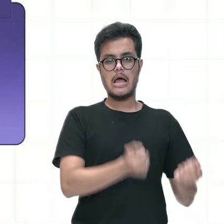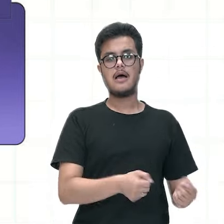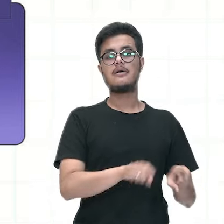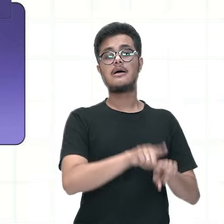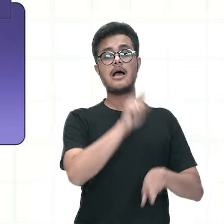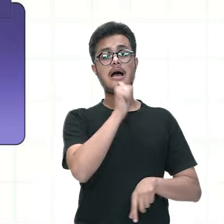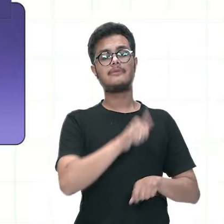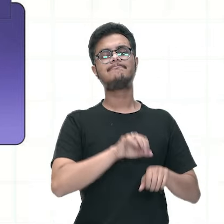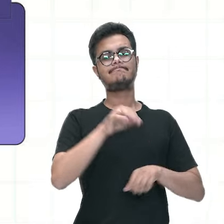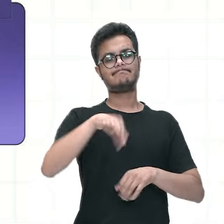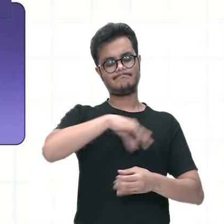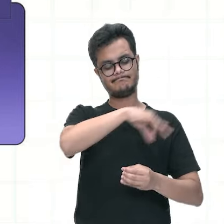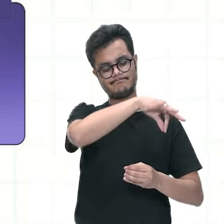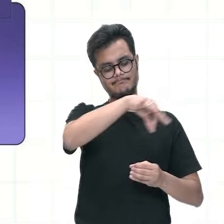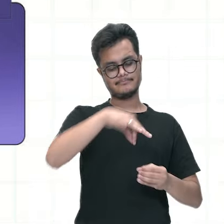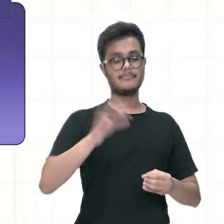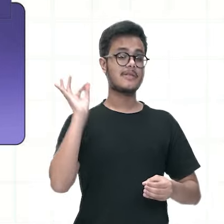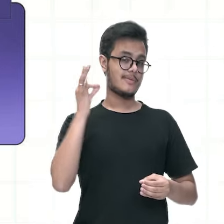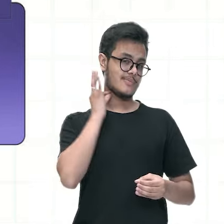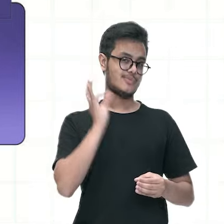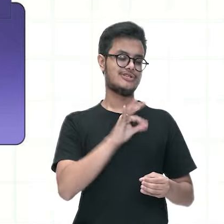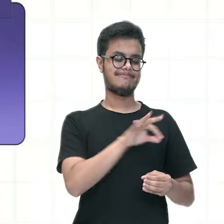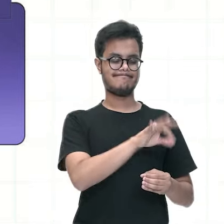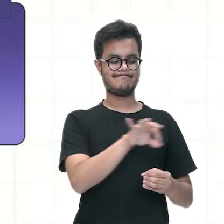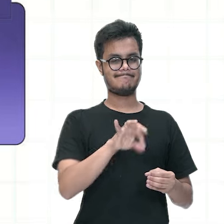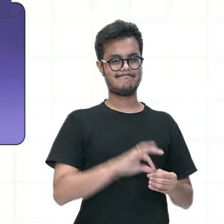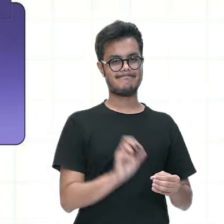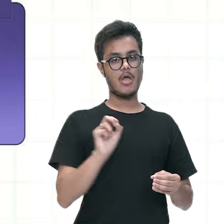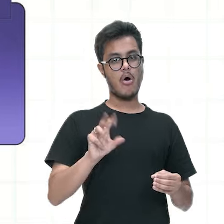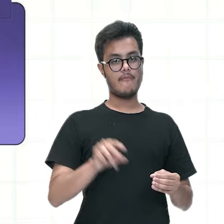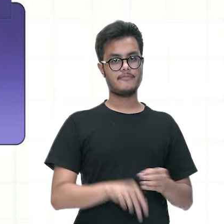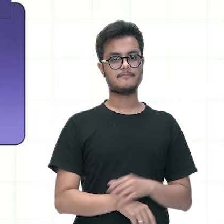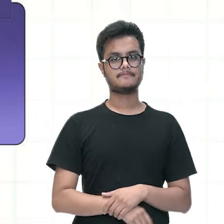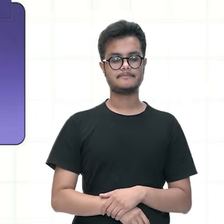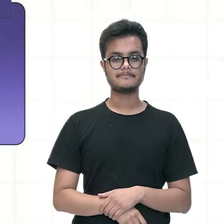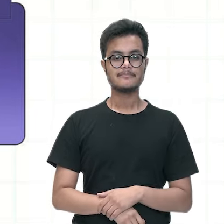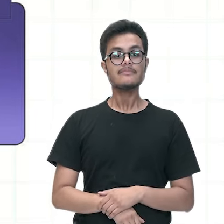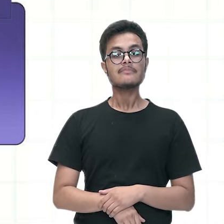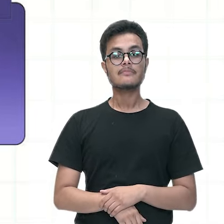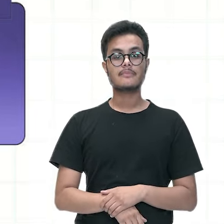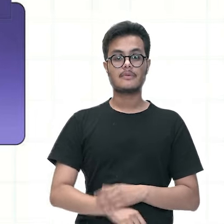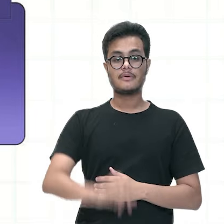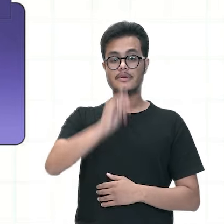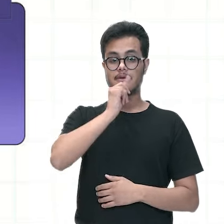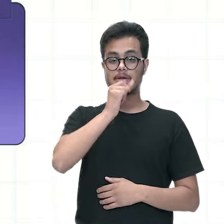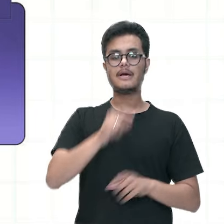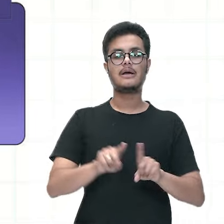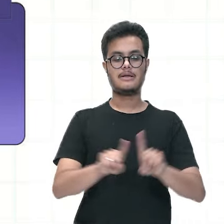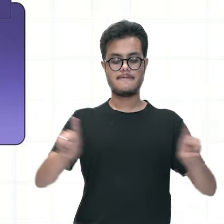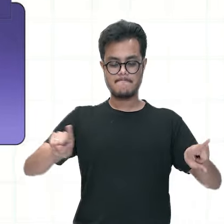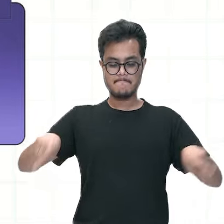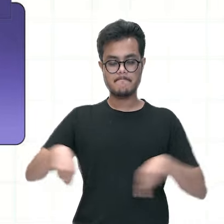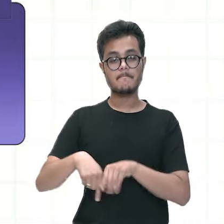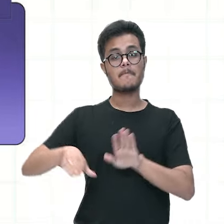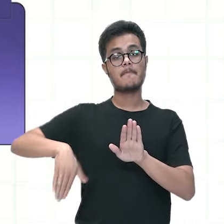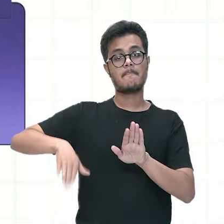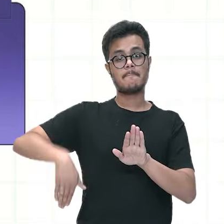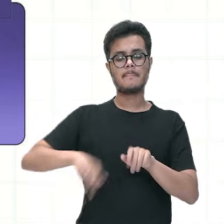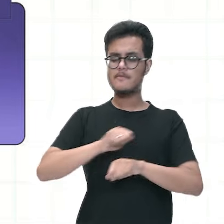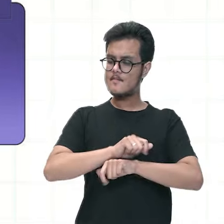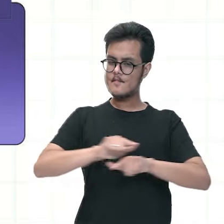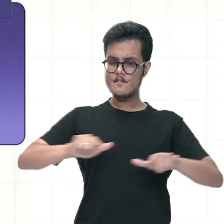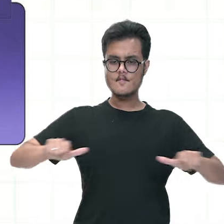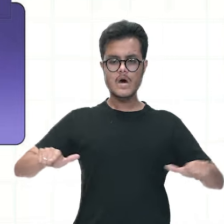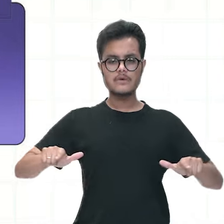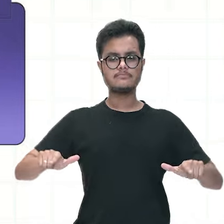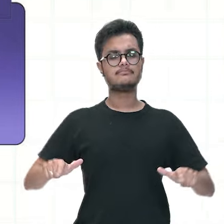certeza e pode servir de reservatório para esse mosquito lajes e piscinas devem estar sempre limpas